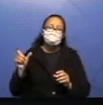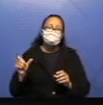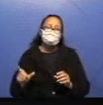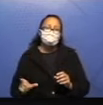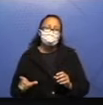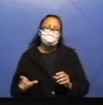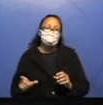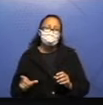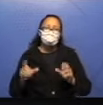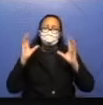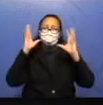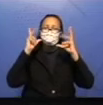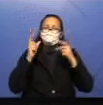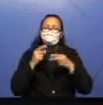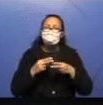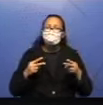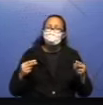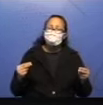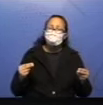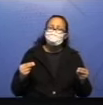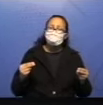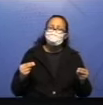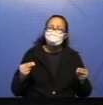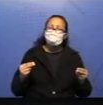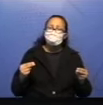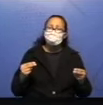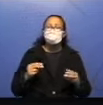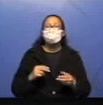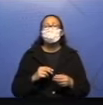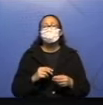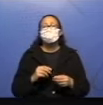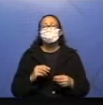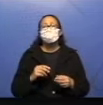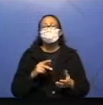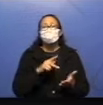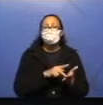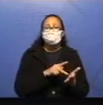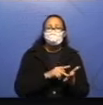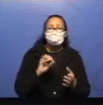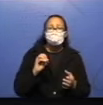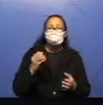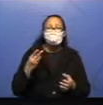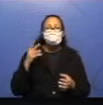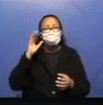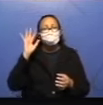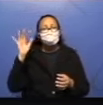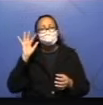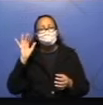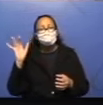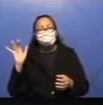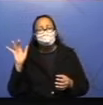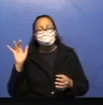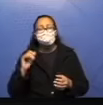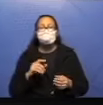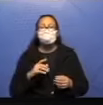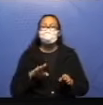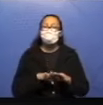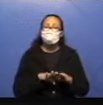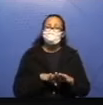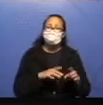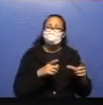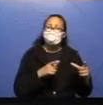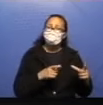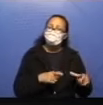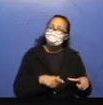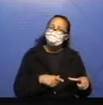animais. Relatar acontecimentos, fatos reais ou não, que são de ficção. definir um lugar, uma cidade, uma casa,